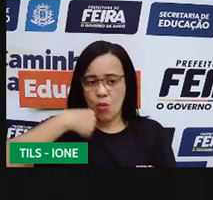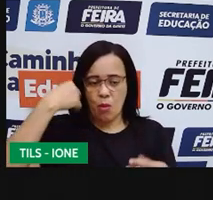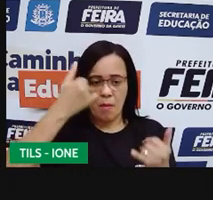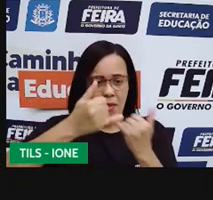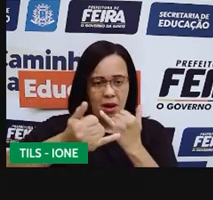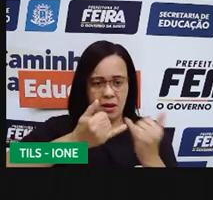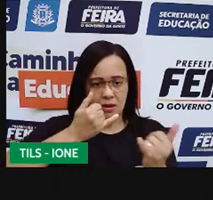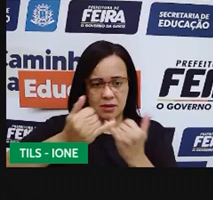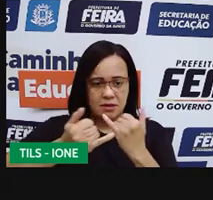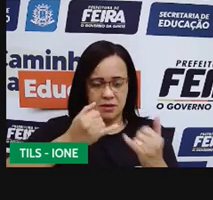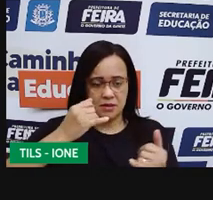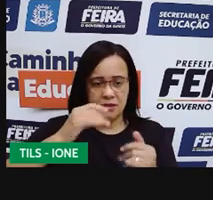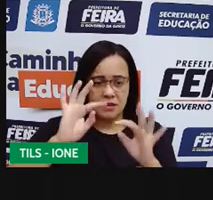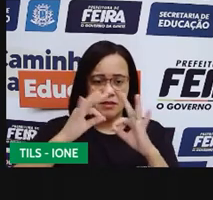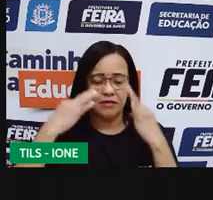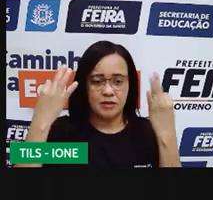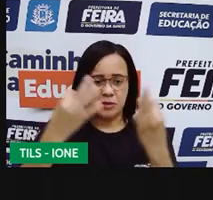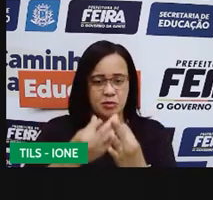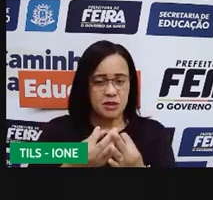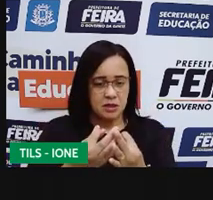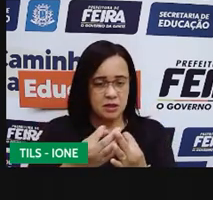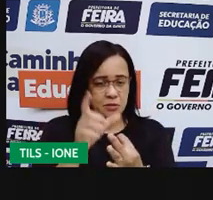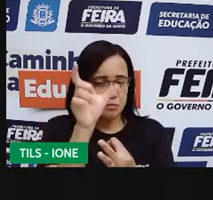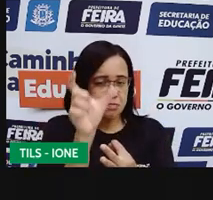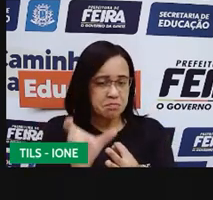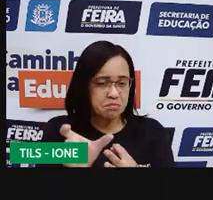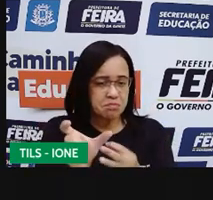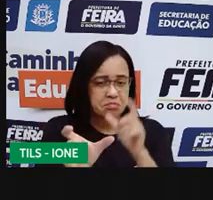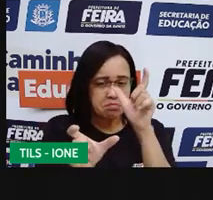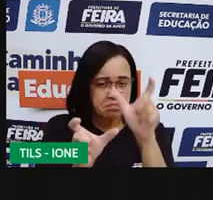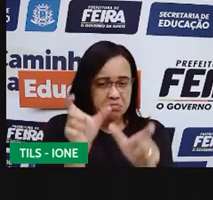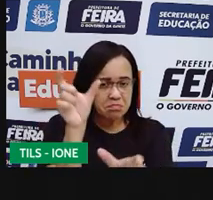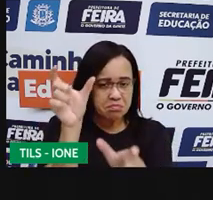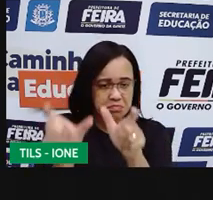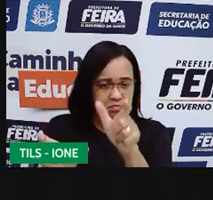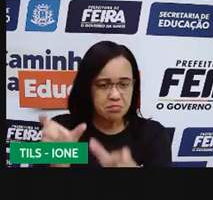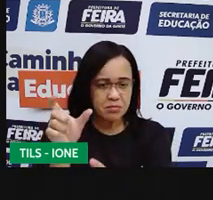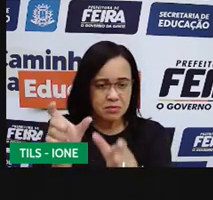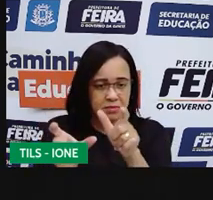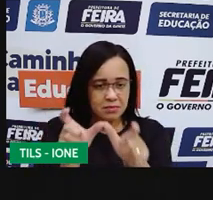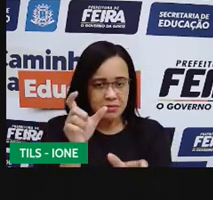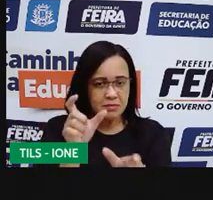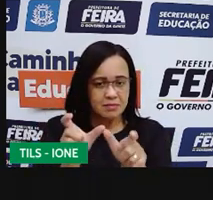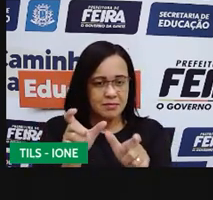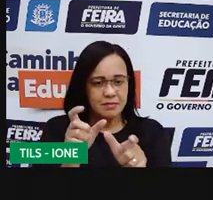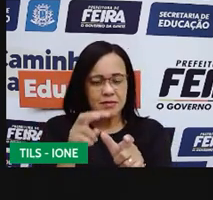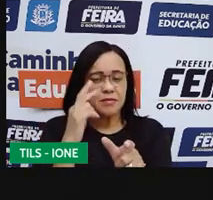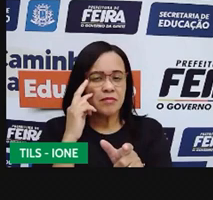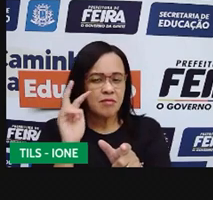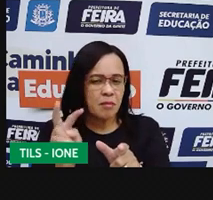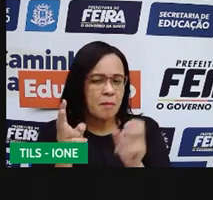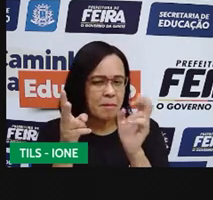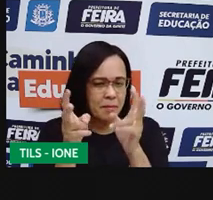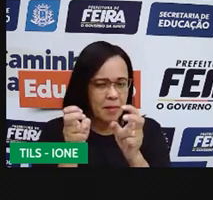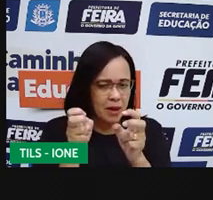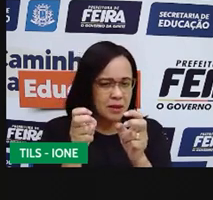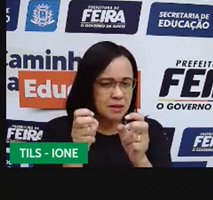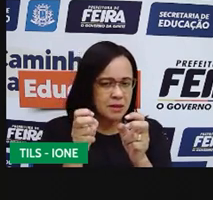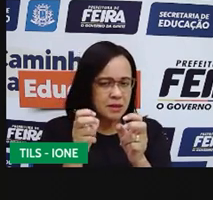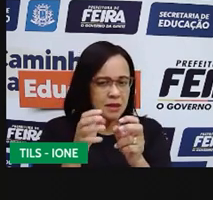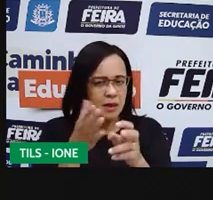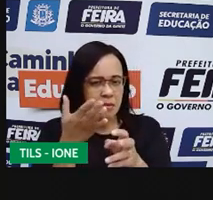fisicamente. Tem traços semelhantes, como os olhos,